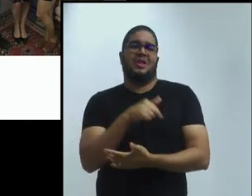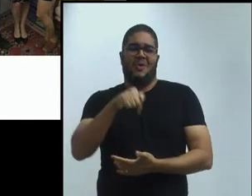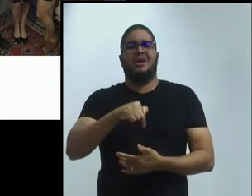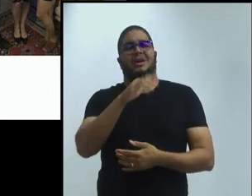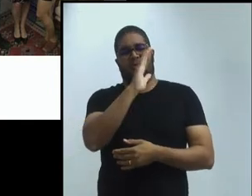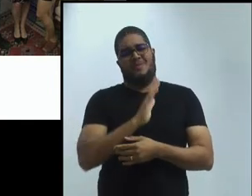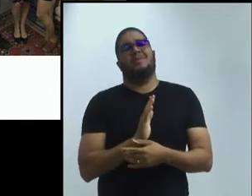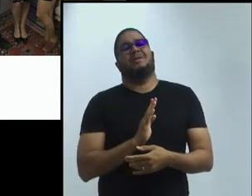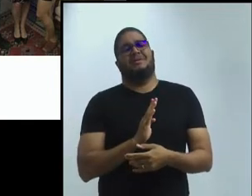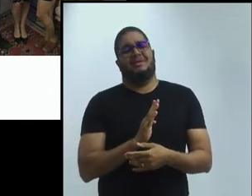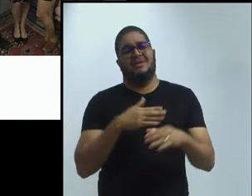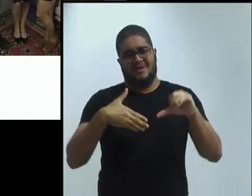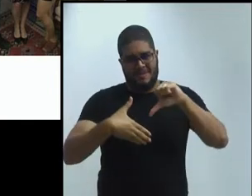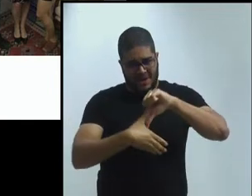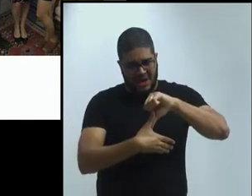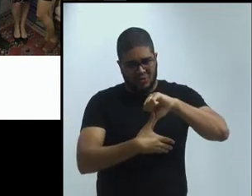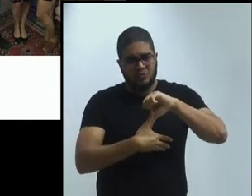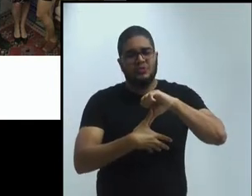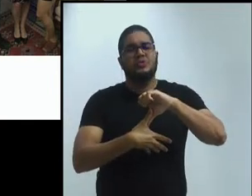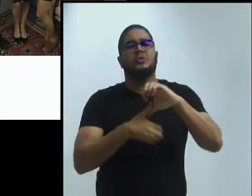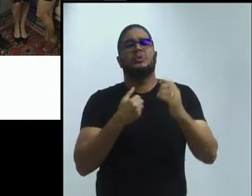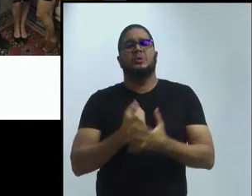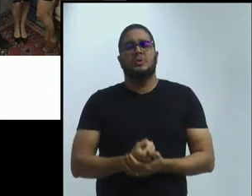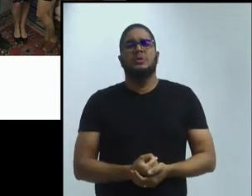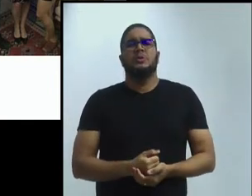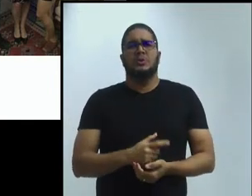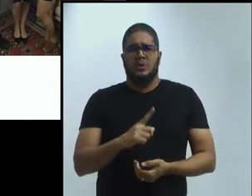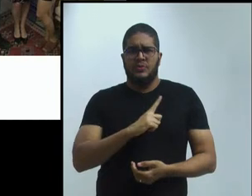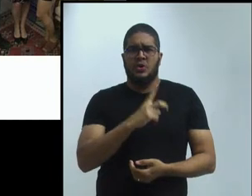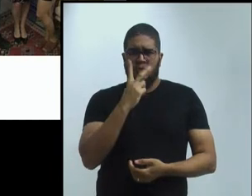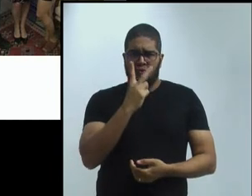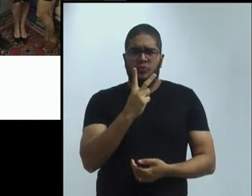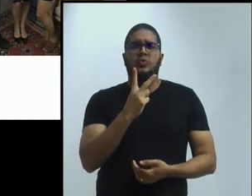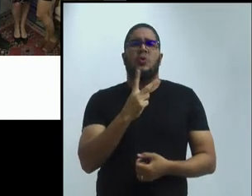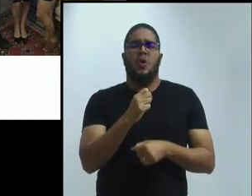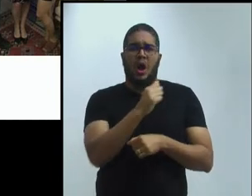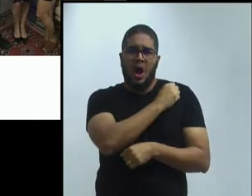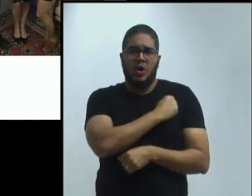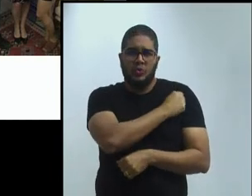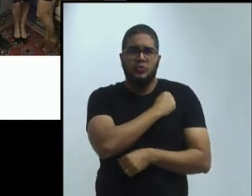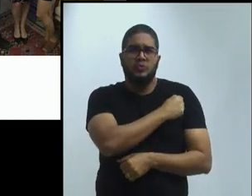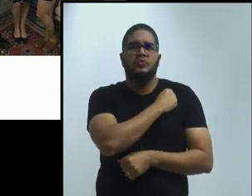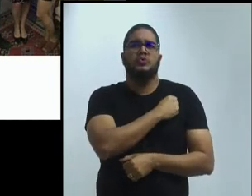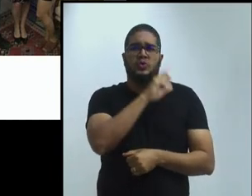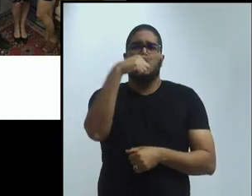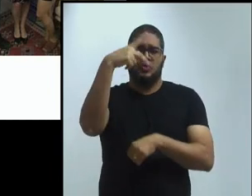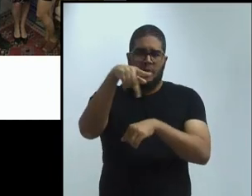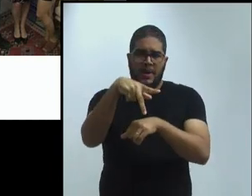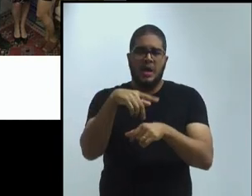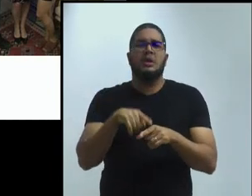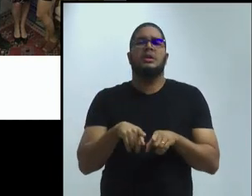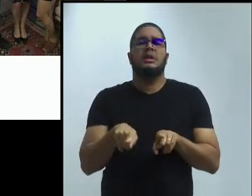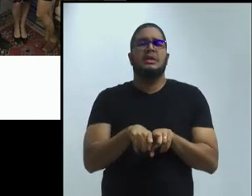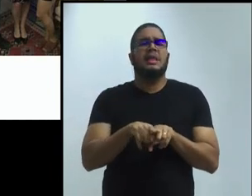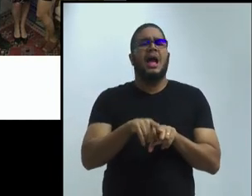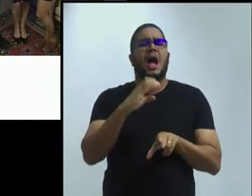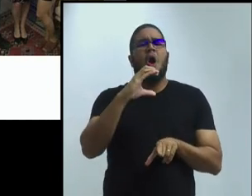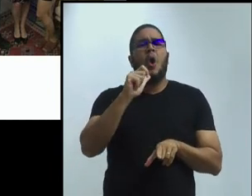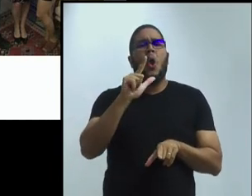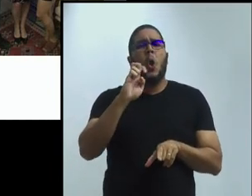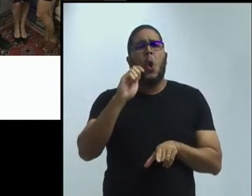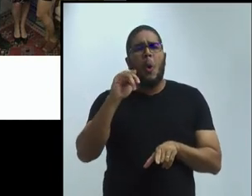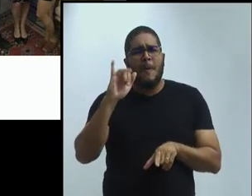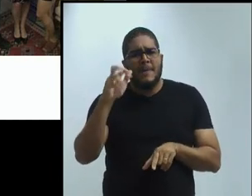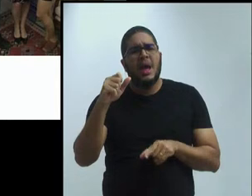estrangeiros, a Catalina Enal Lopes, da Colômbia, e o Kemar Wright, da Jamaica. Os dois aparecem